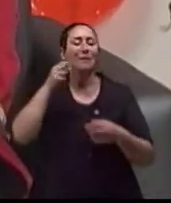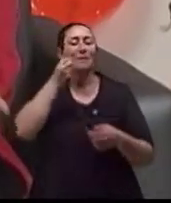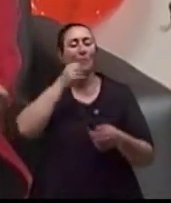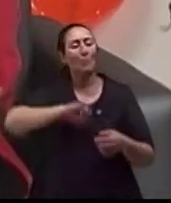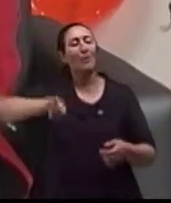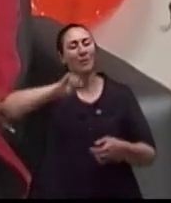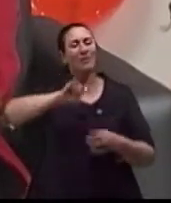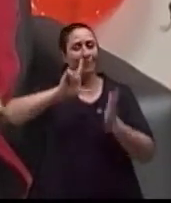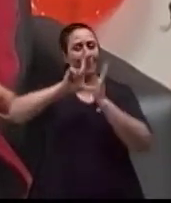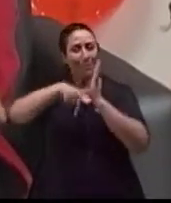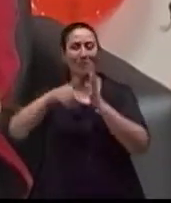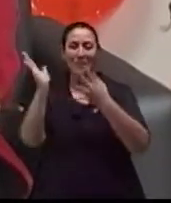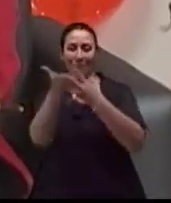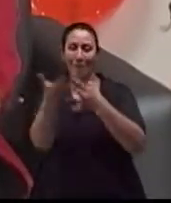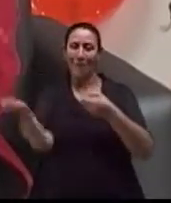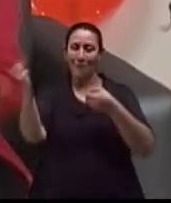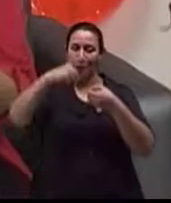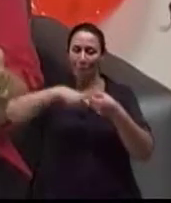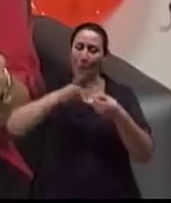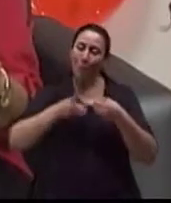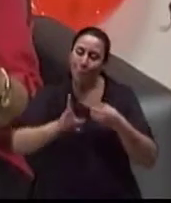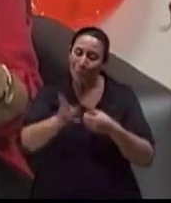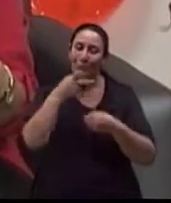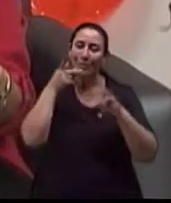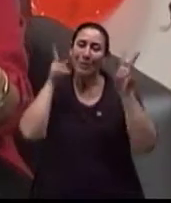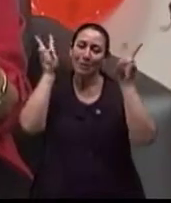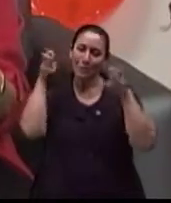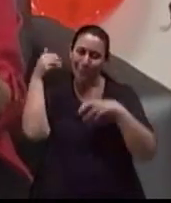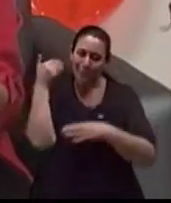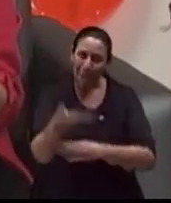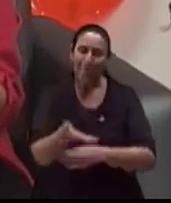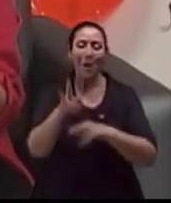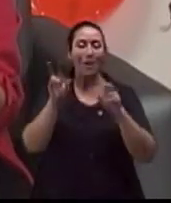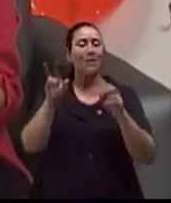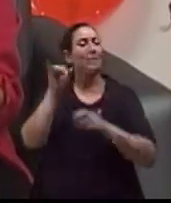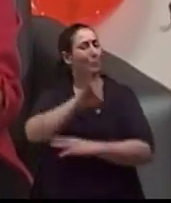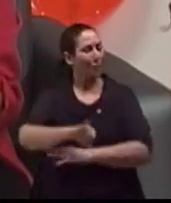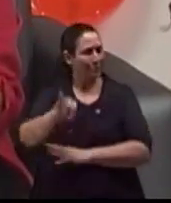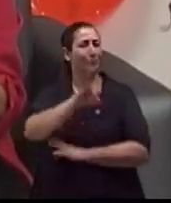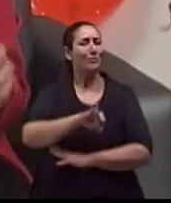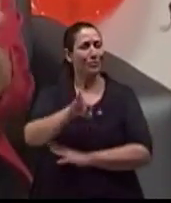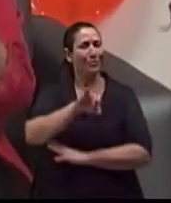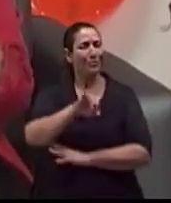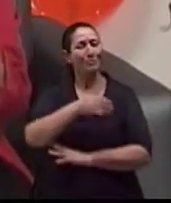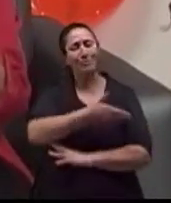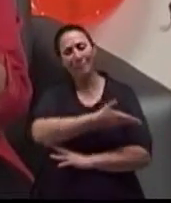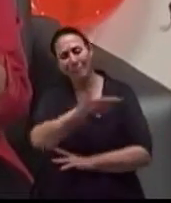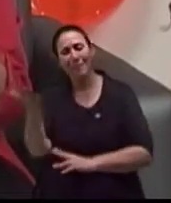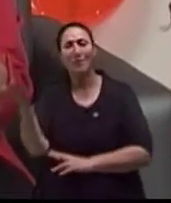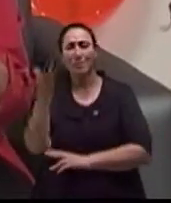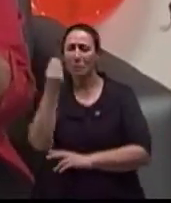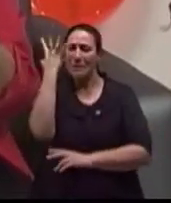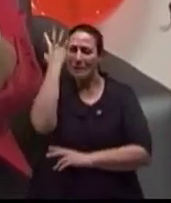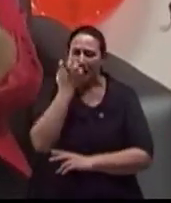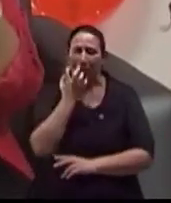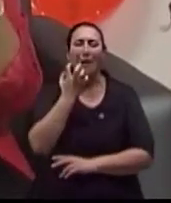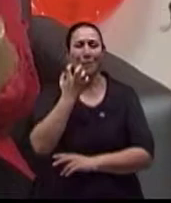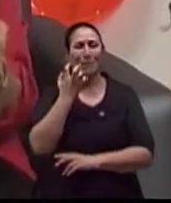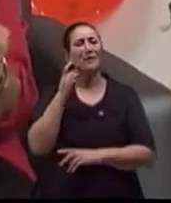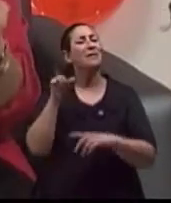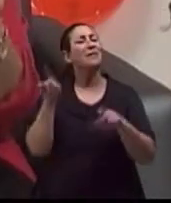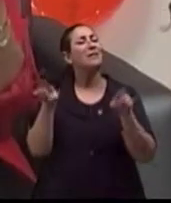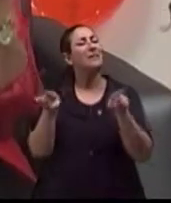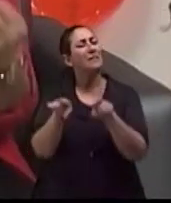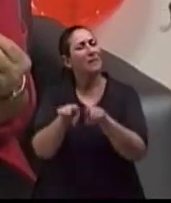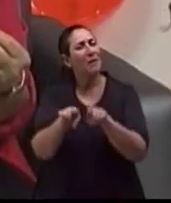em geral, a gente volta daqui a pouquinho para continuar falando sobre este assunto tão importante, tão sério e que é